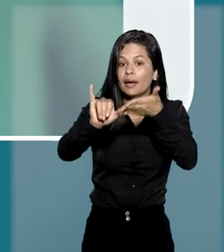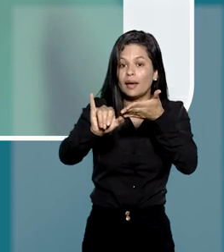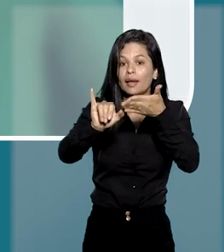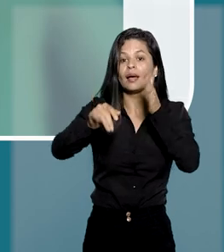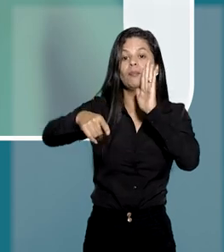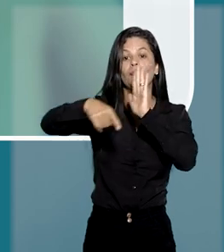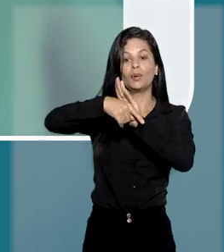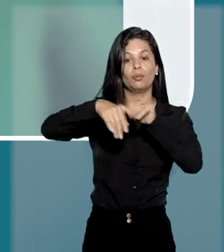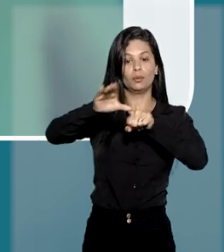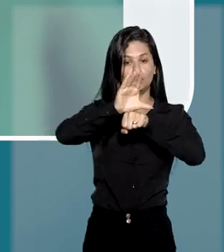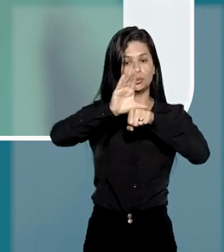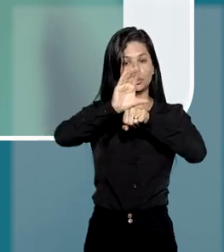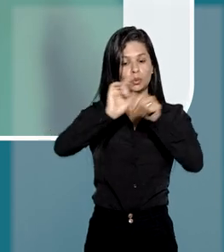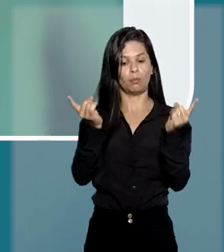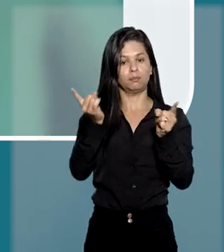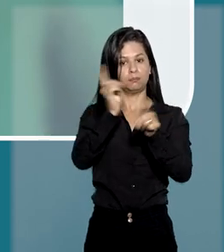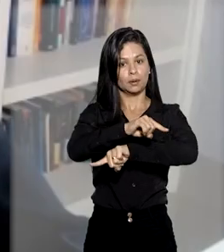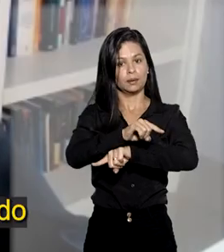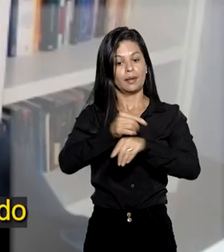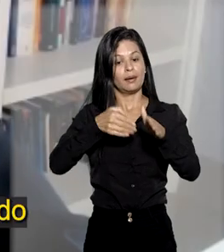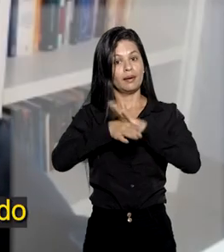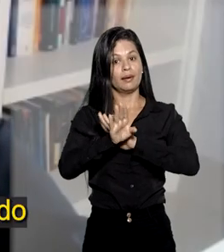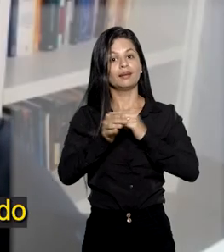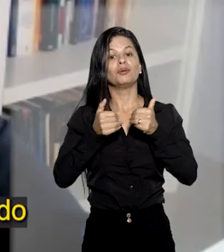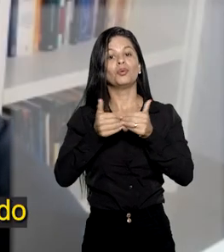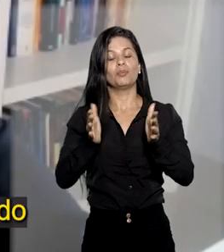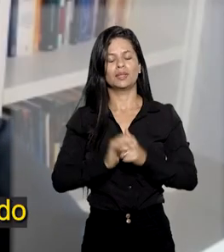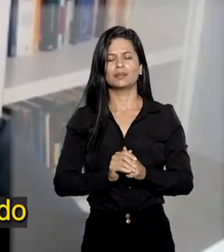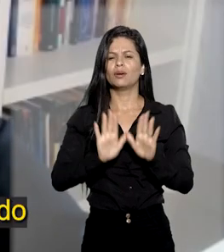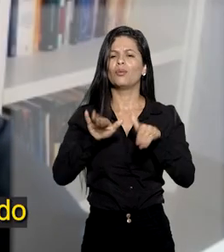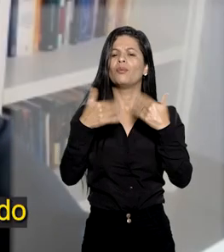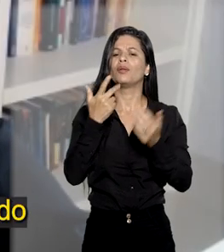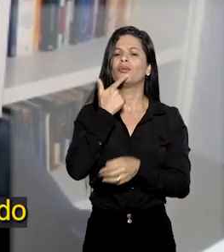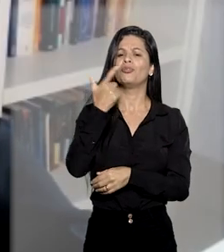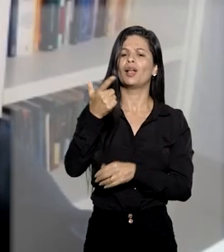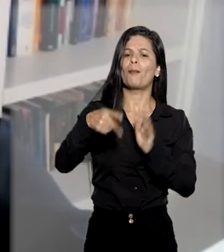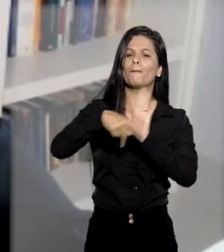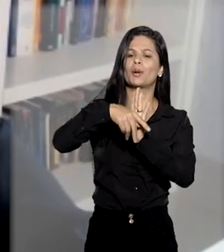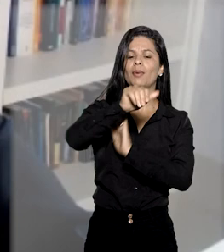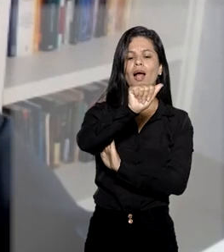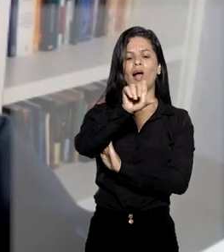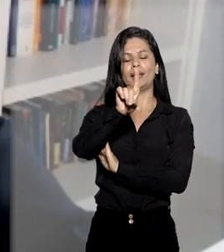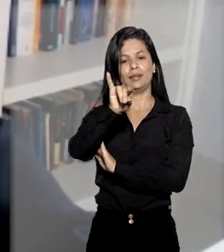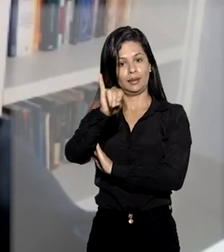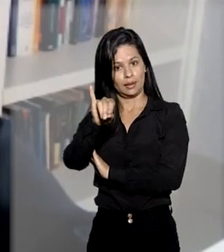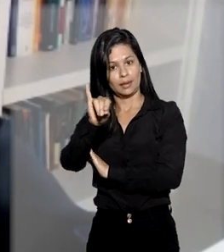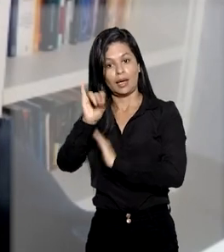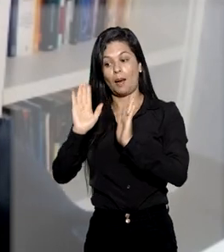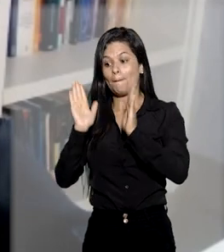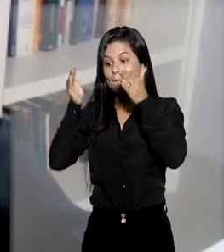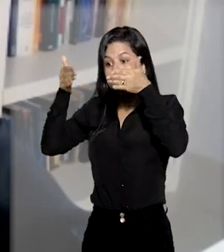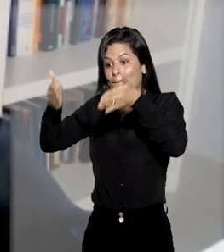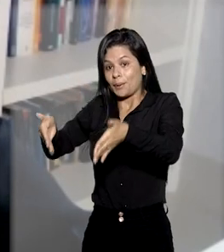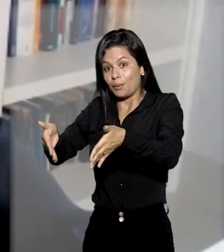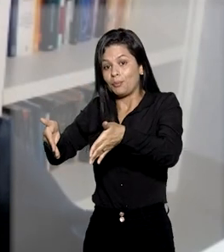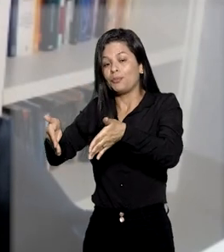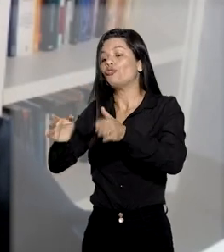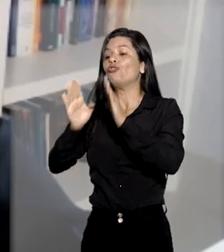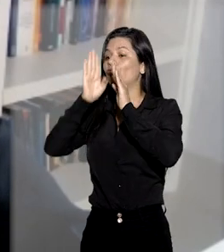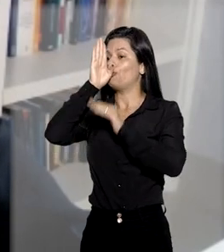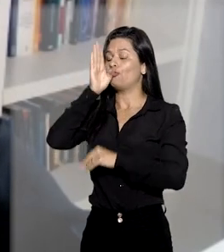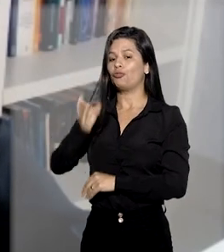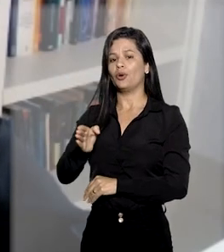Inconstitucionalidade, entra em ação. Quando a gente fala de ADI, nós estamos falando de controle concentrado de constitucionalidade. E a